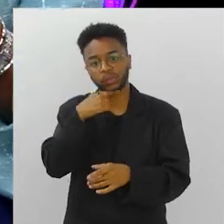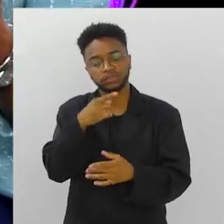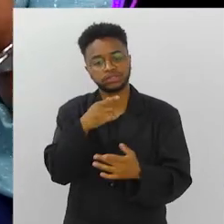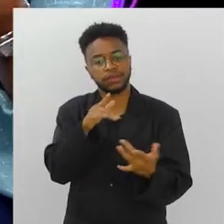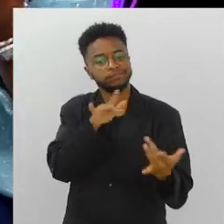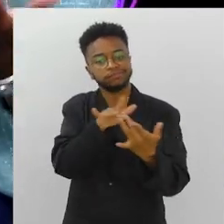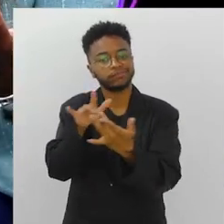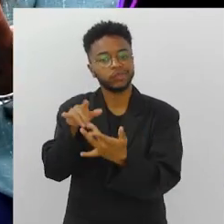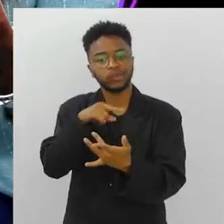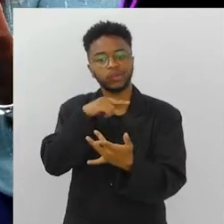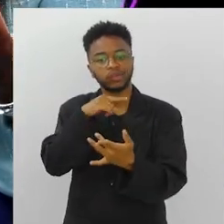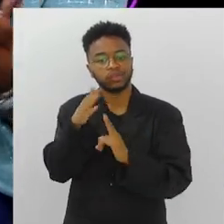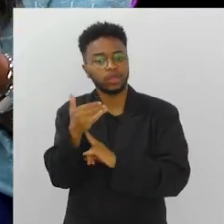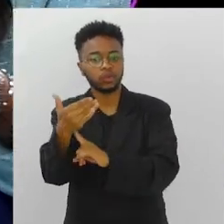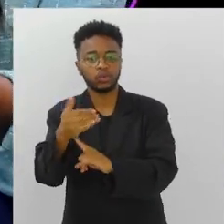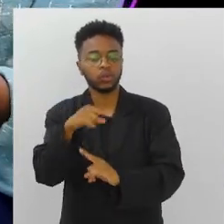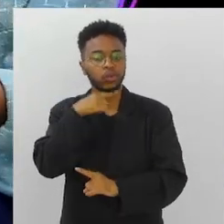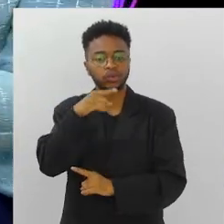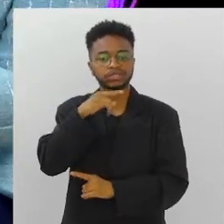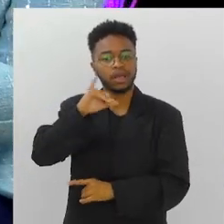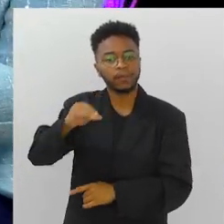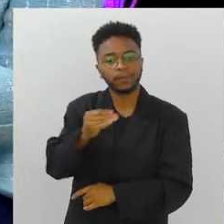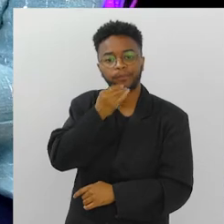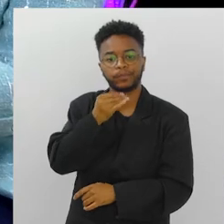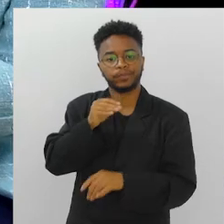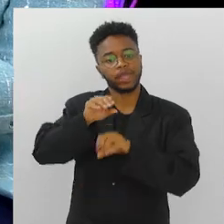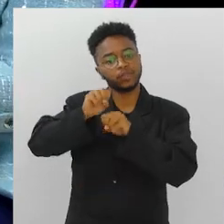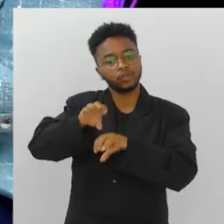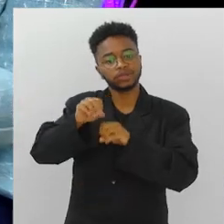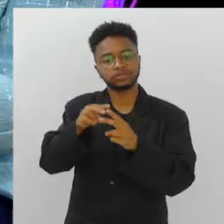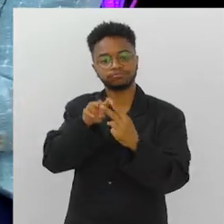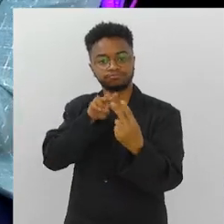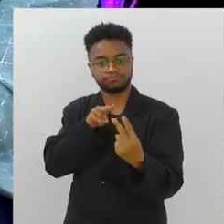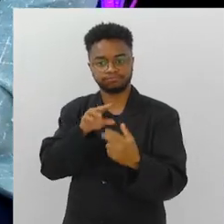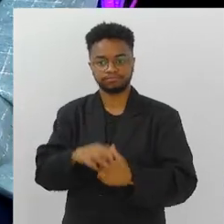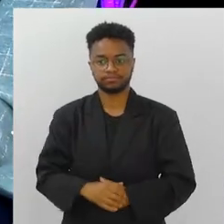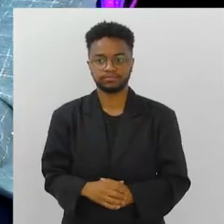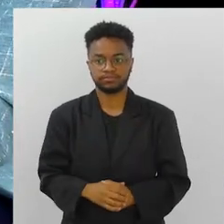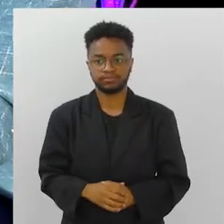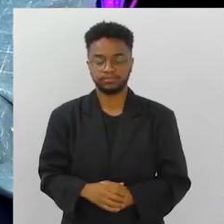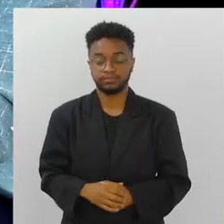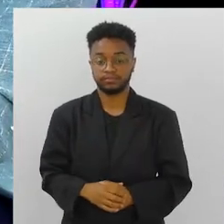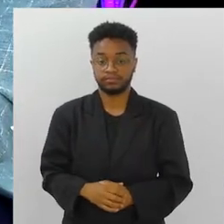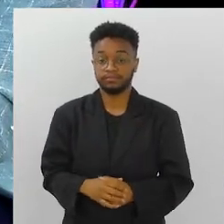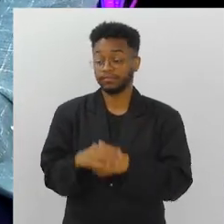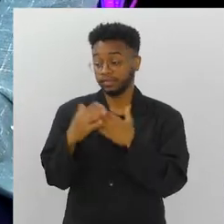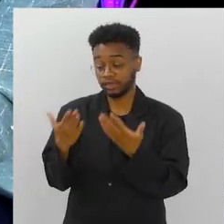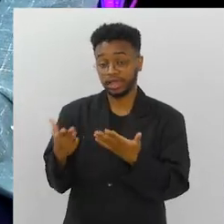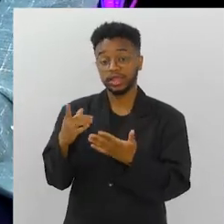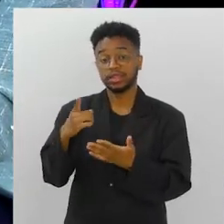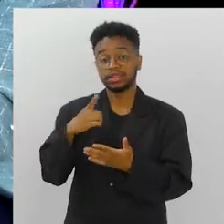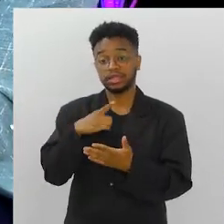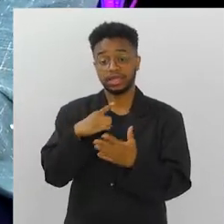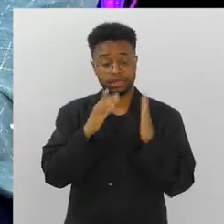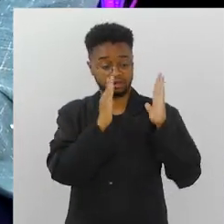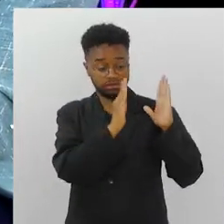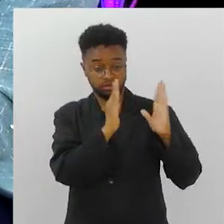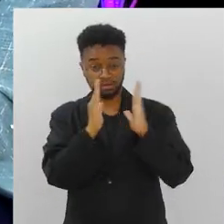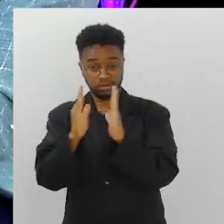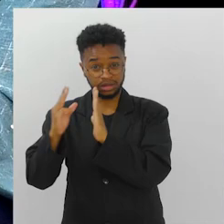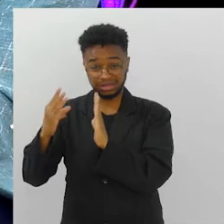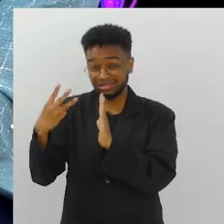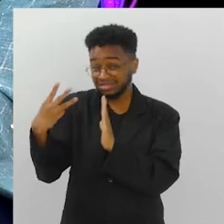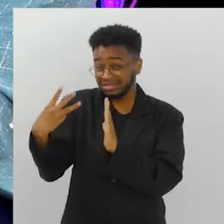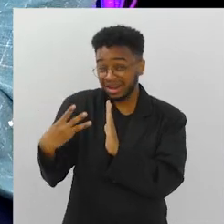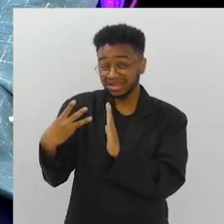poderem desfrutar de uma educação à distância. Veja só, em três blocos de